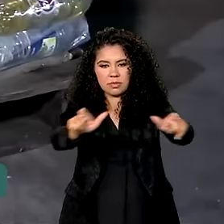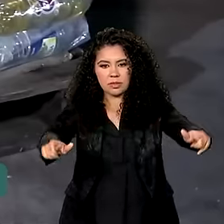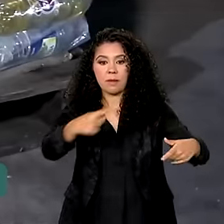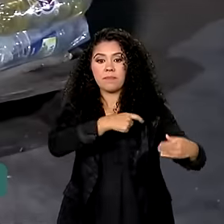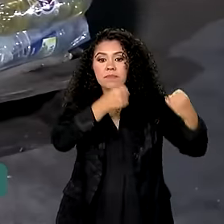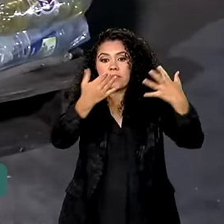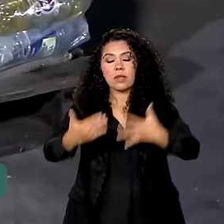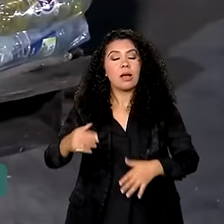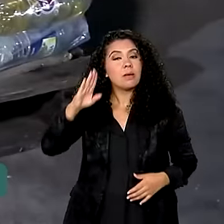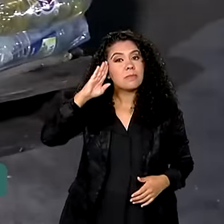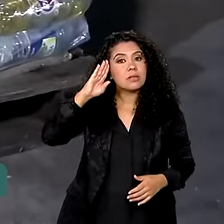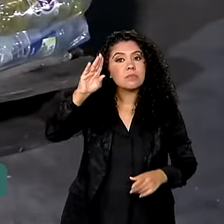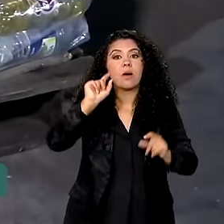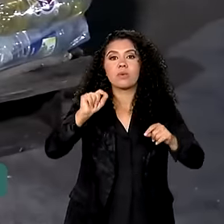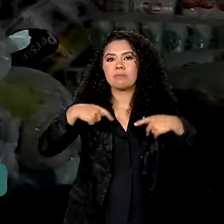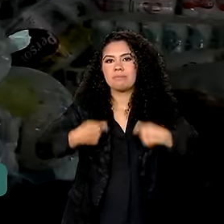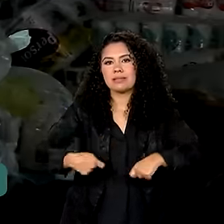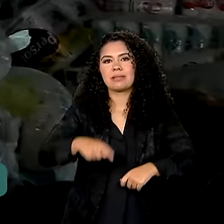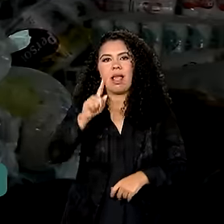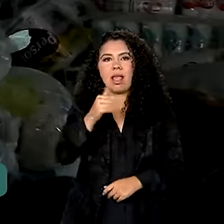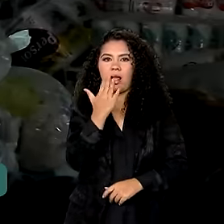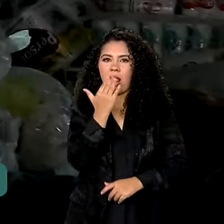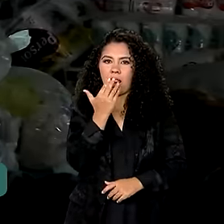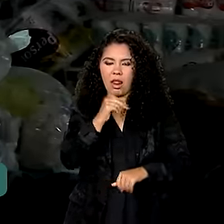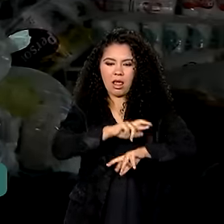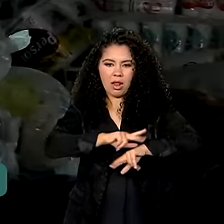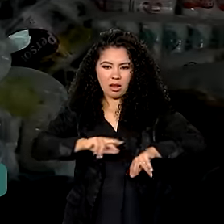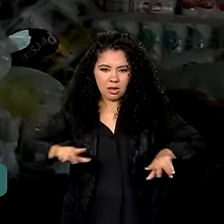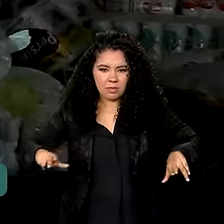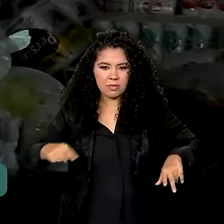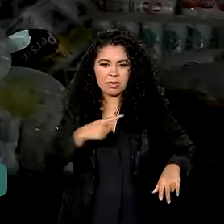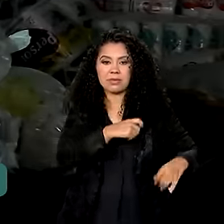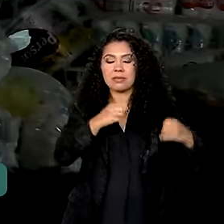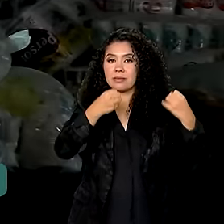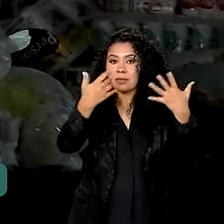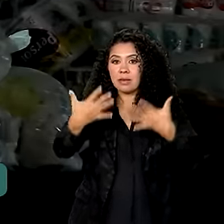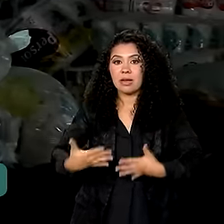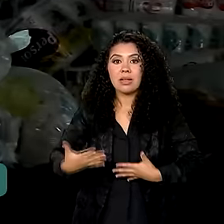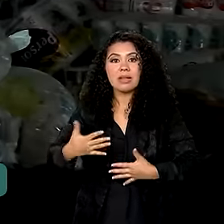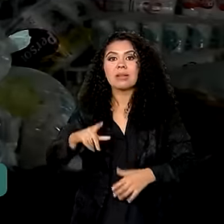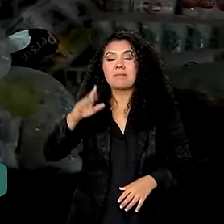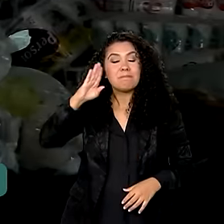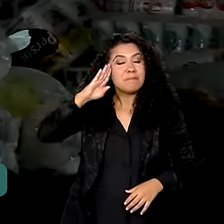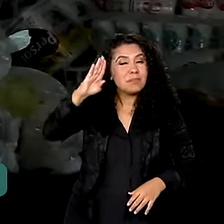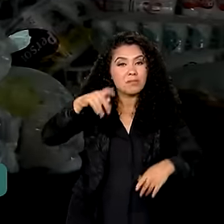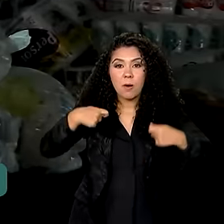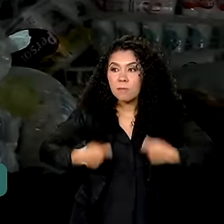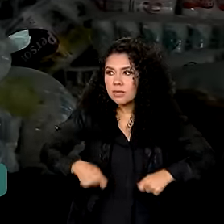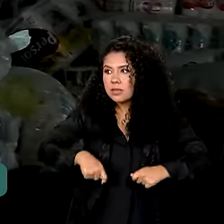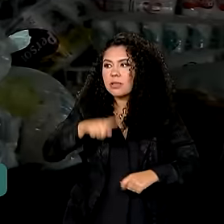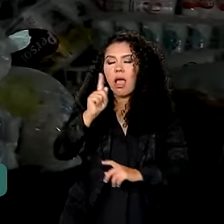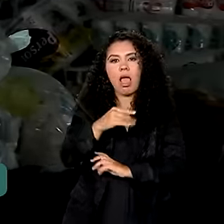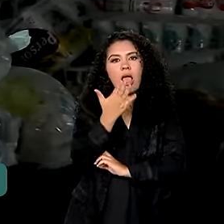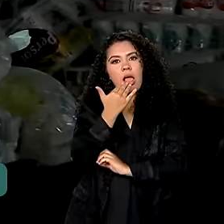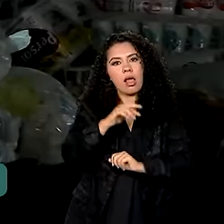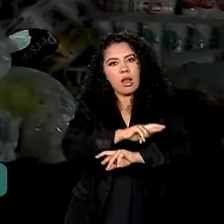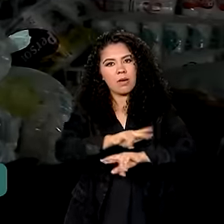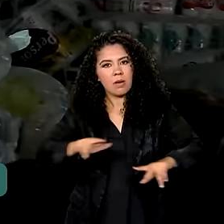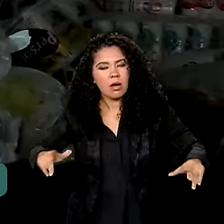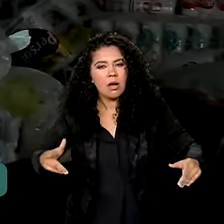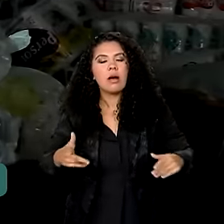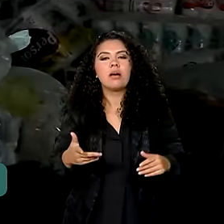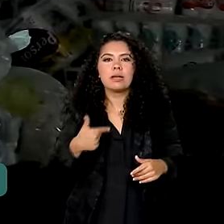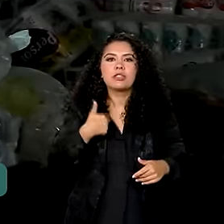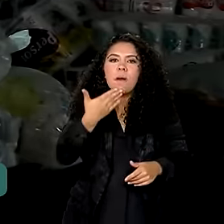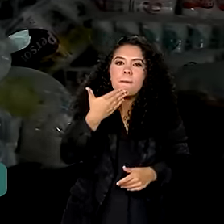doações são alimentos. Hoje a nossa necessidade maior são cestas básicas. O que a gente está pedindo, então, para as